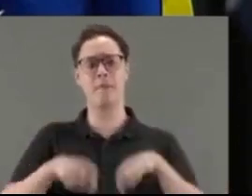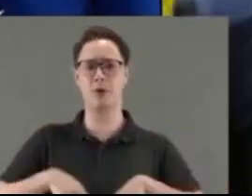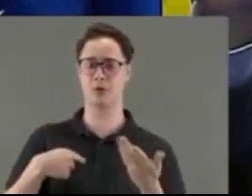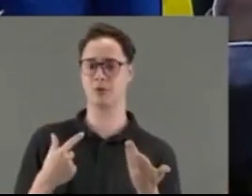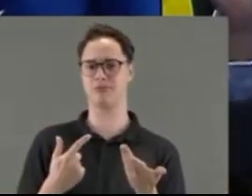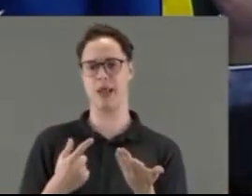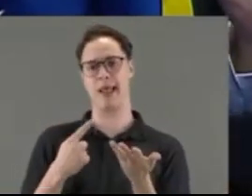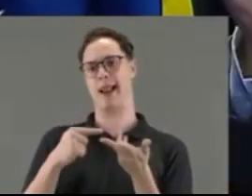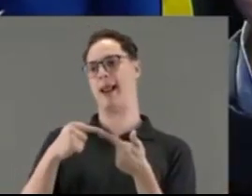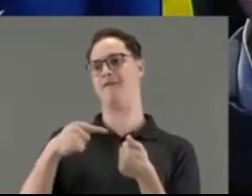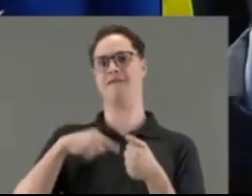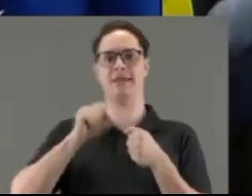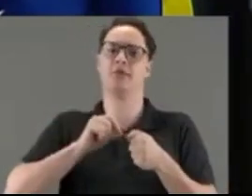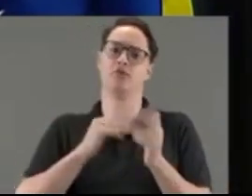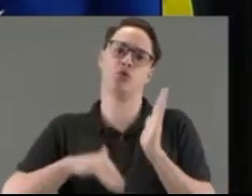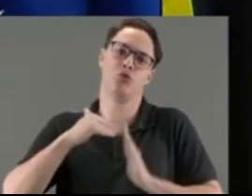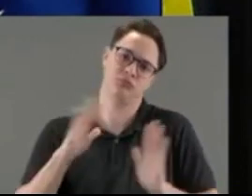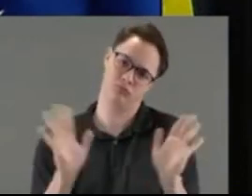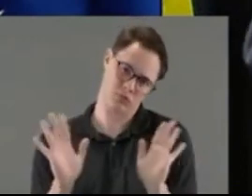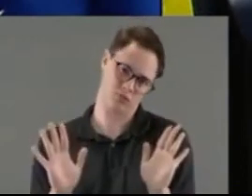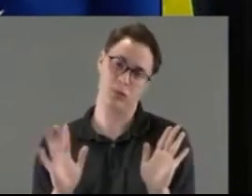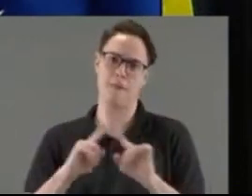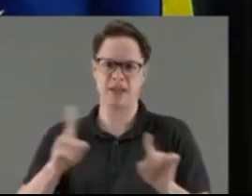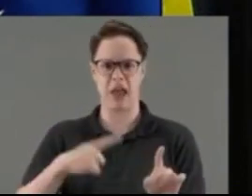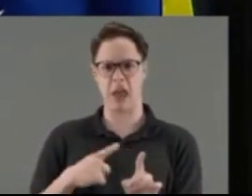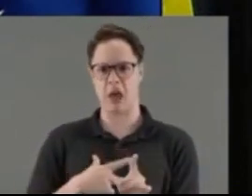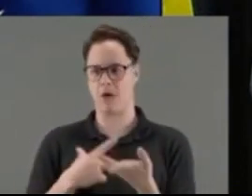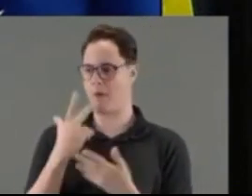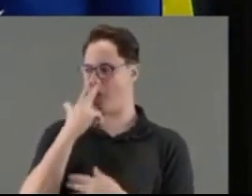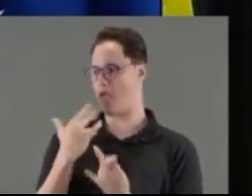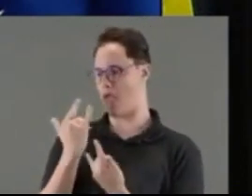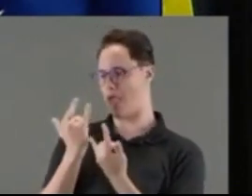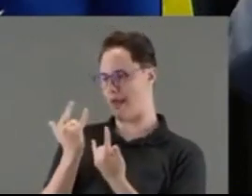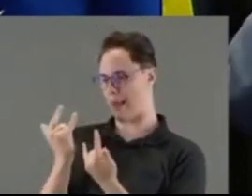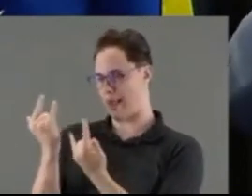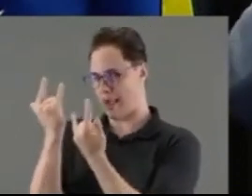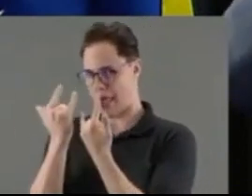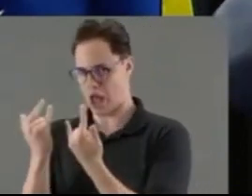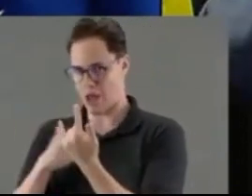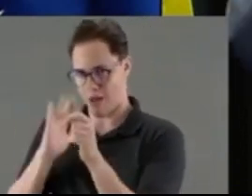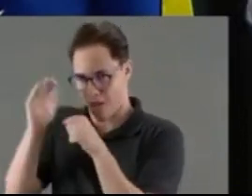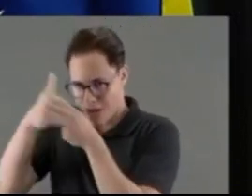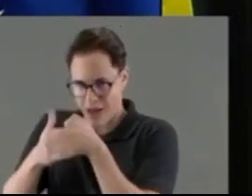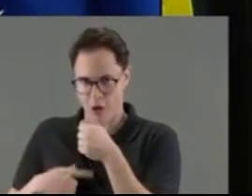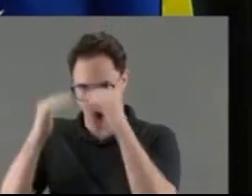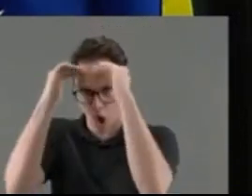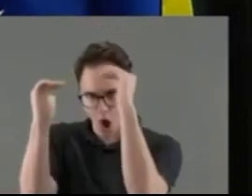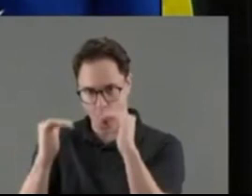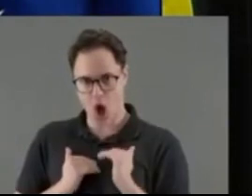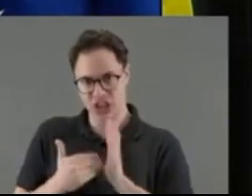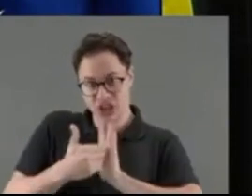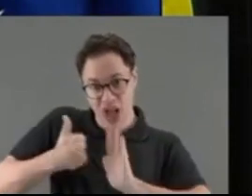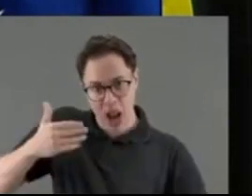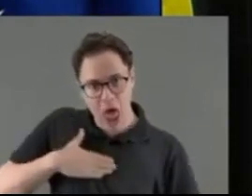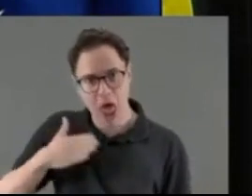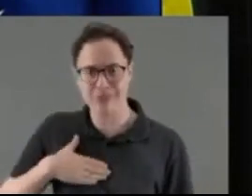fazer tudo que precisa fazer aqui, mas me corromper, me sujar, tirar minha honra, que eu tenho minha honra, que eu tenho entrada aqui limpa e vou sair